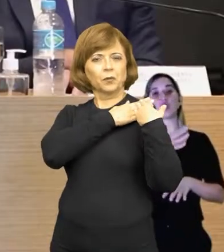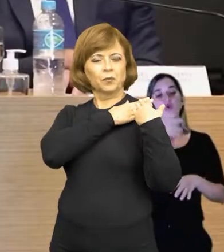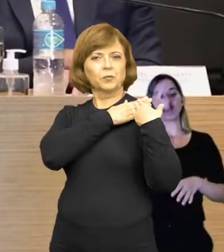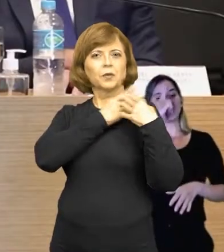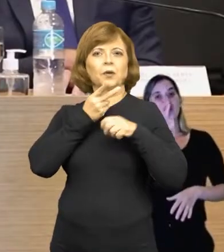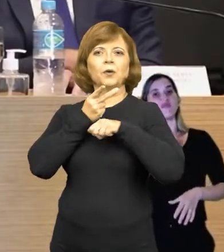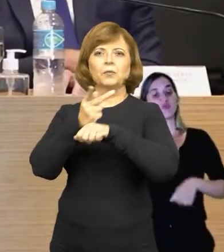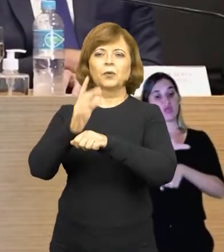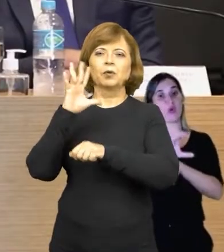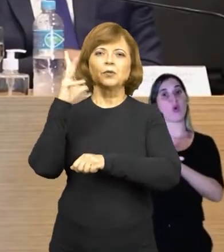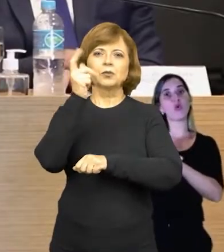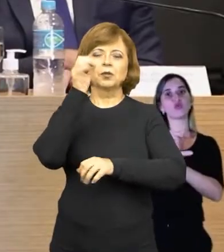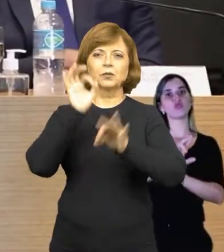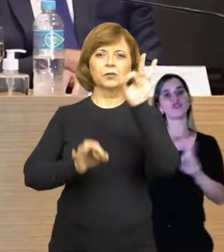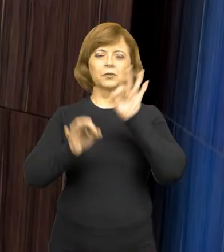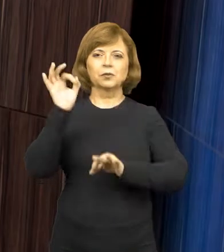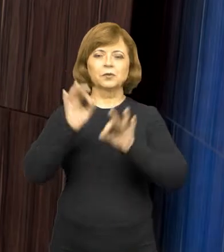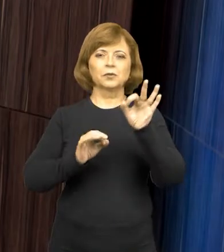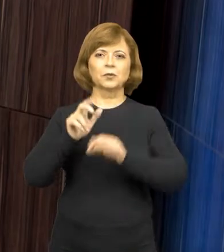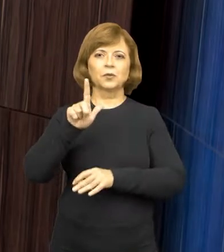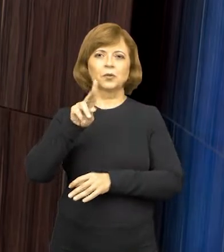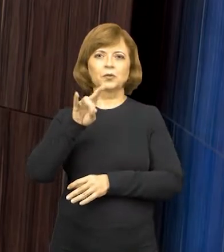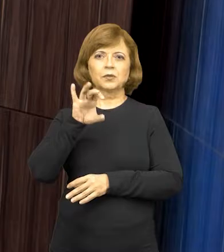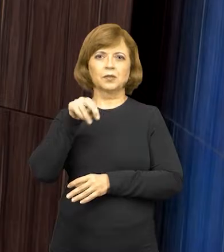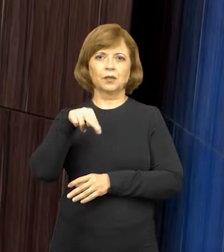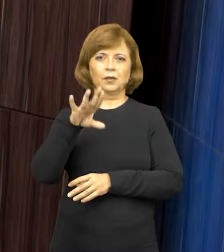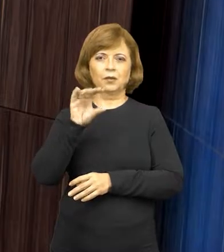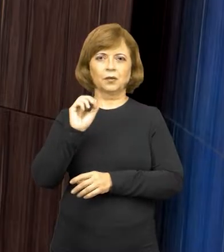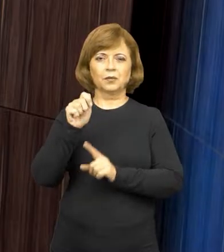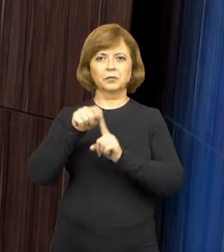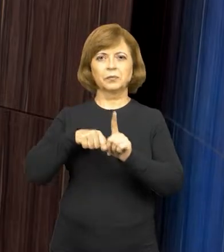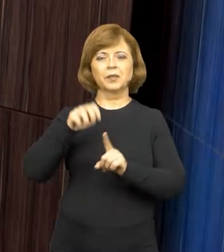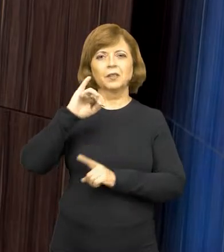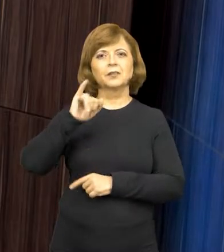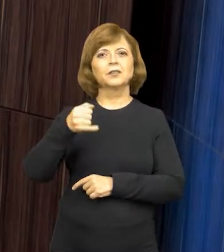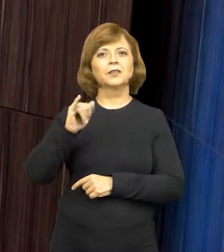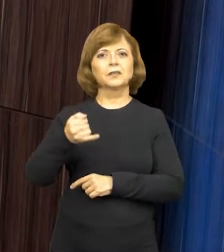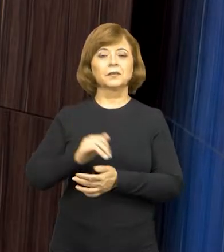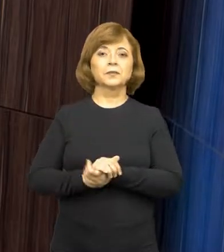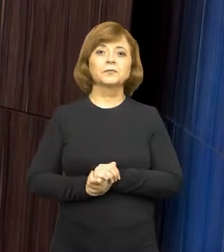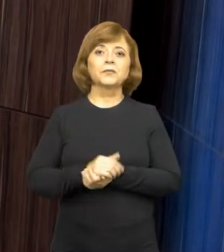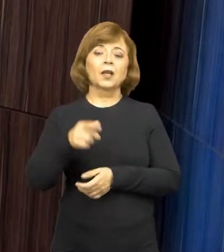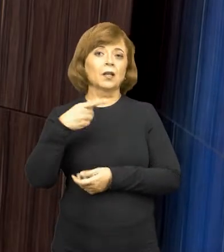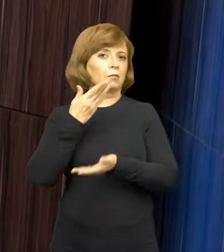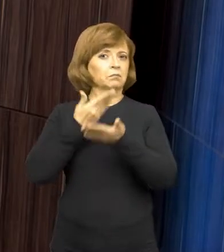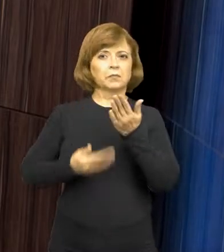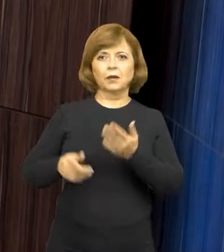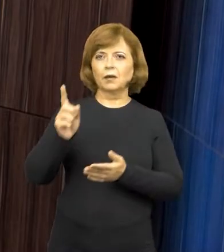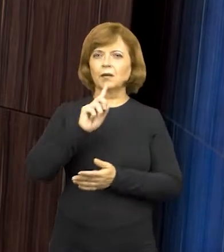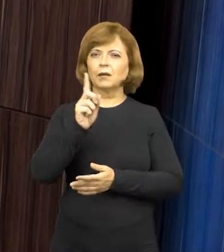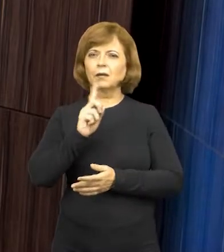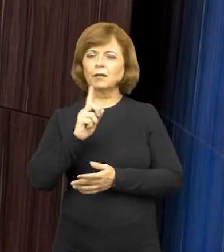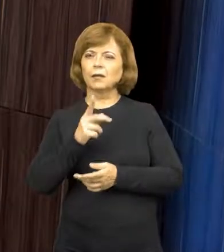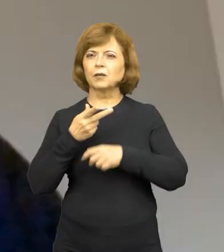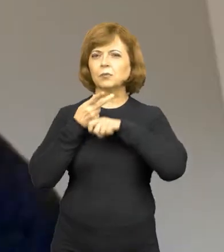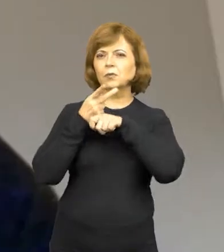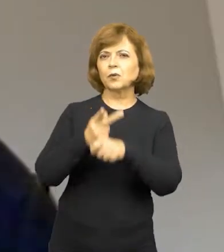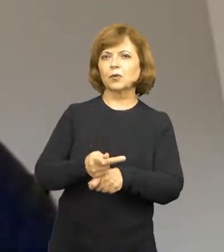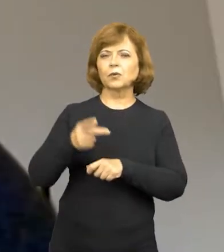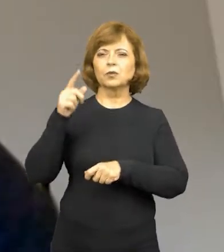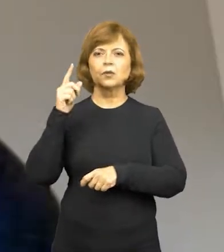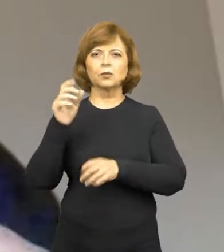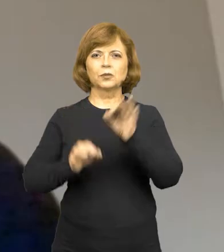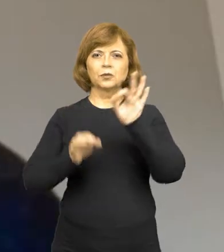Justiça do MPRJ, Luciano Matos, no mês de janeiro. Não perca uma entrevista exclusiva com o Procurador de Justiça,